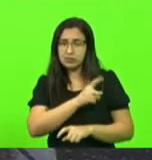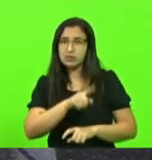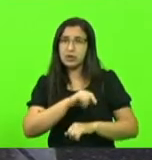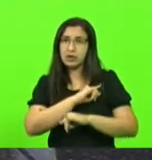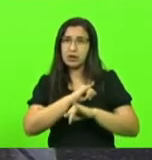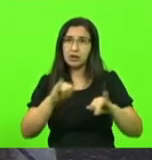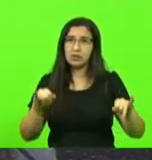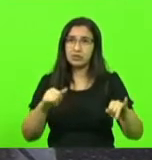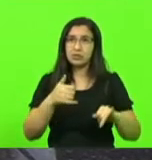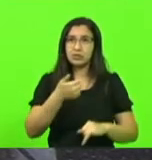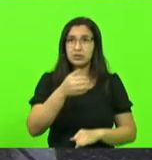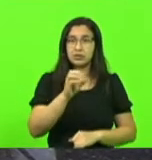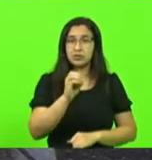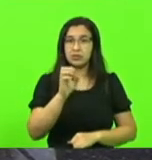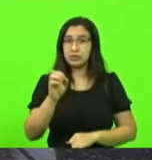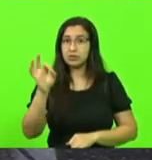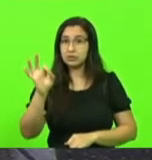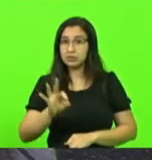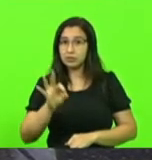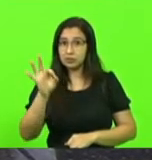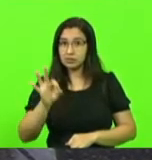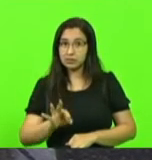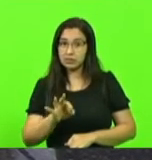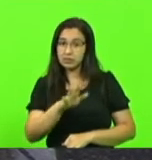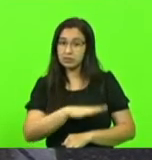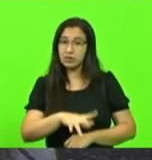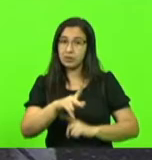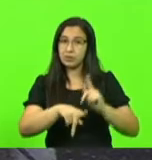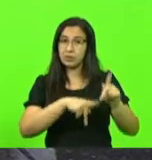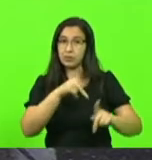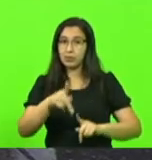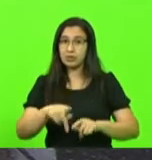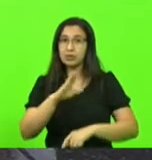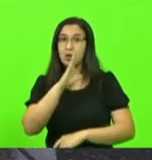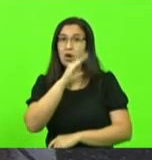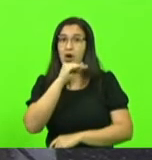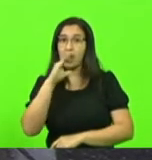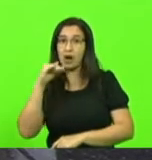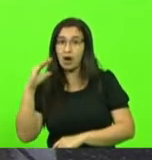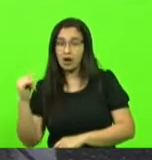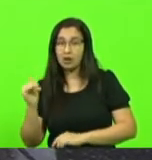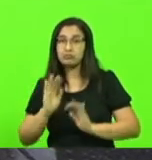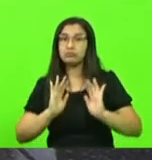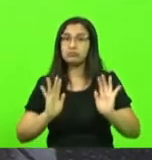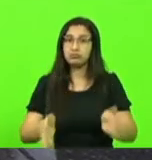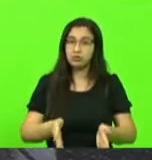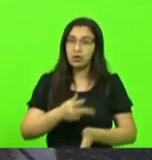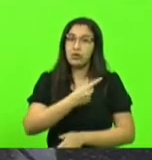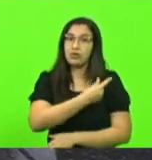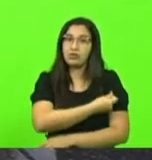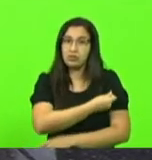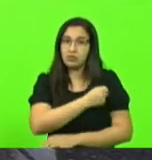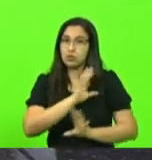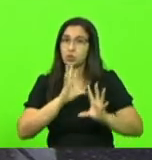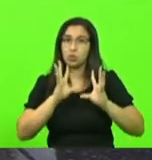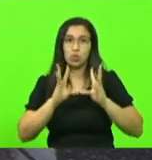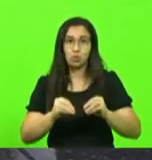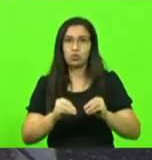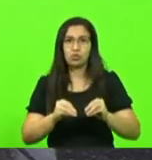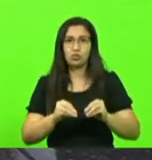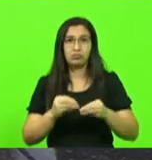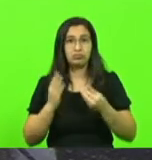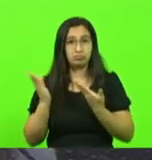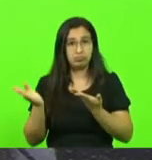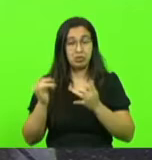100% da população adulta já tem vacinação completa. Isso aqui é o que eles estão dizendo,